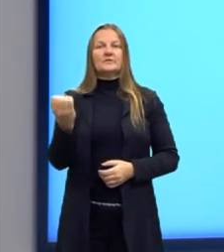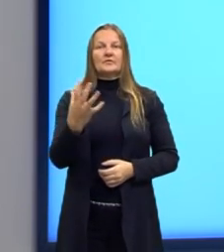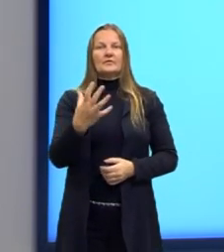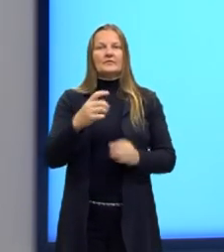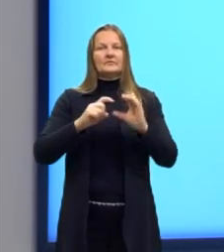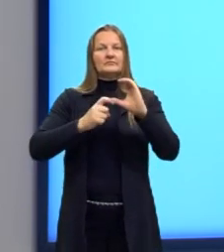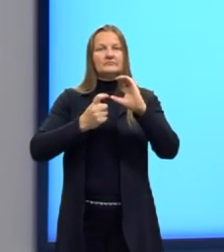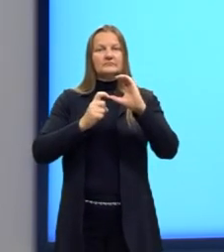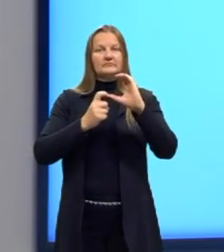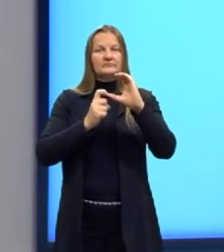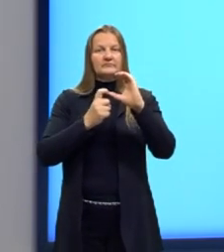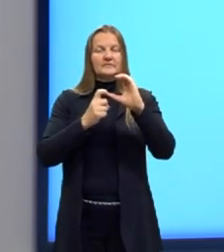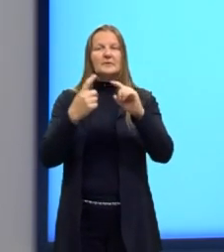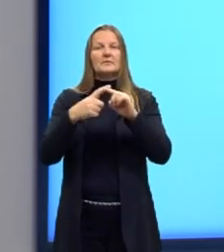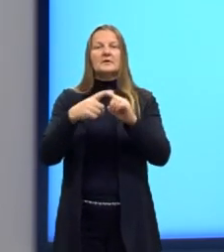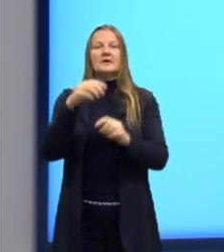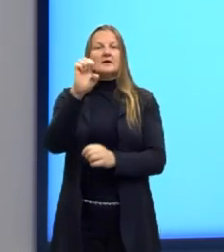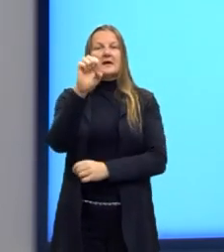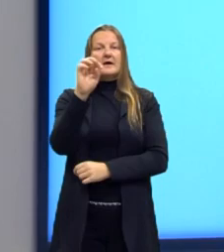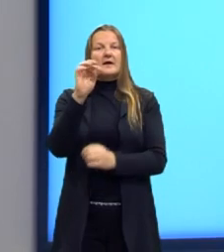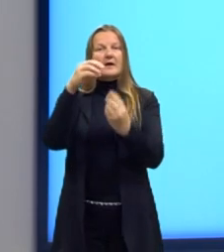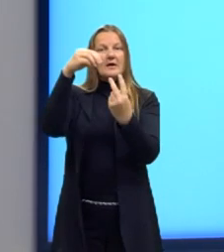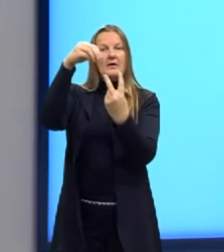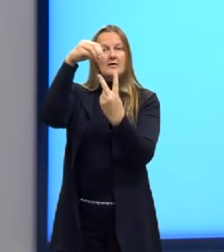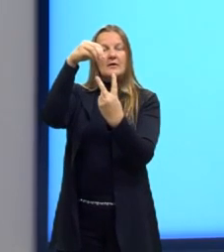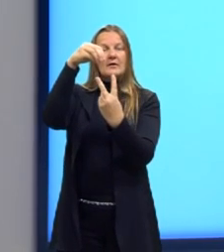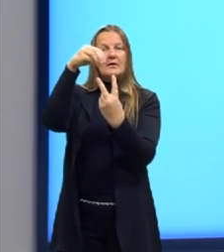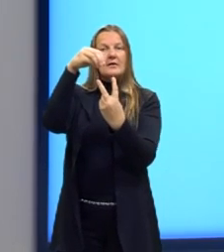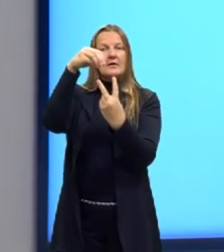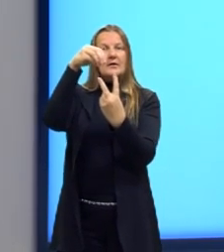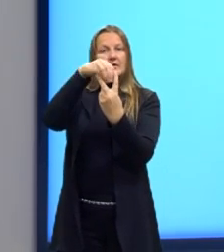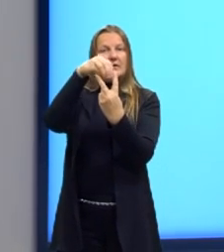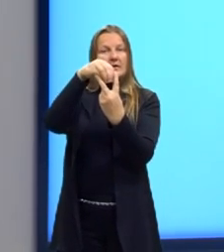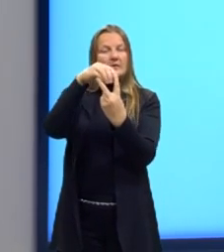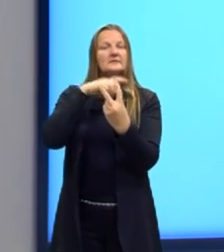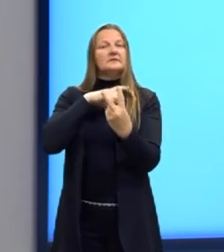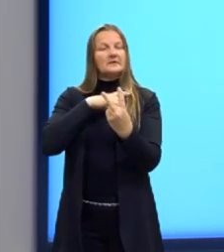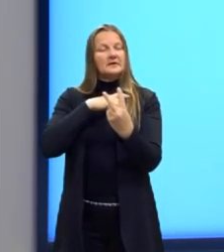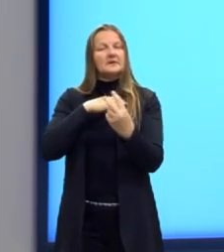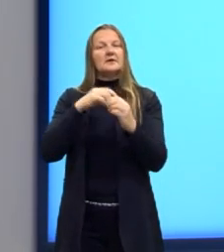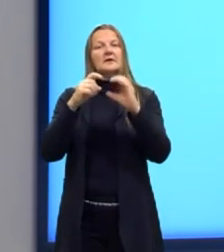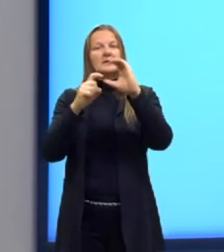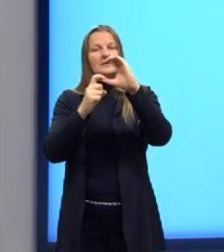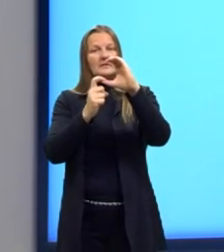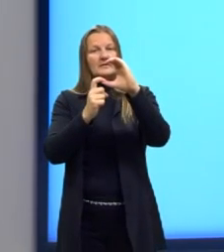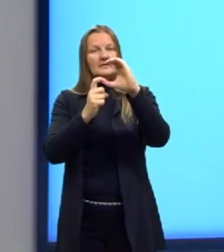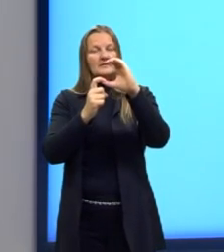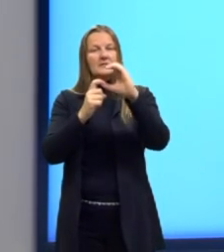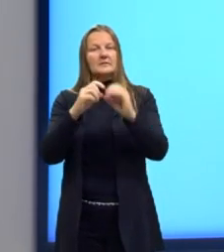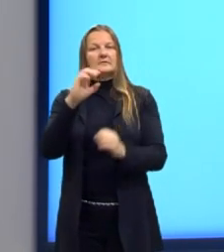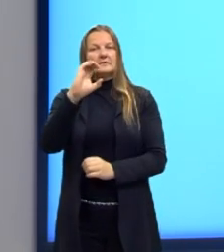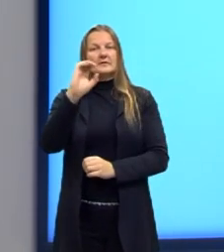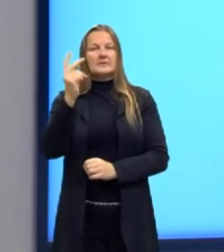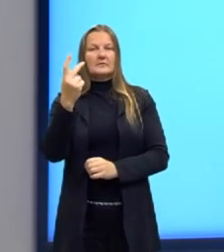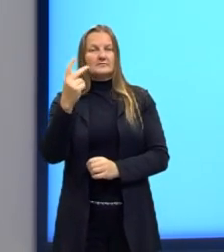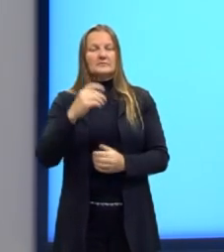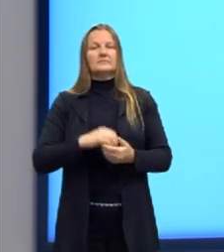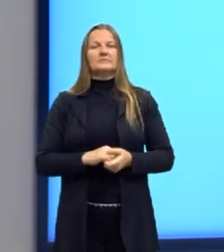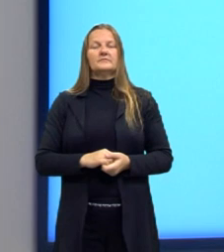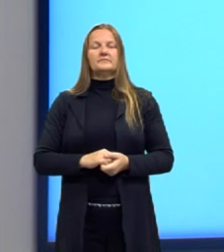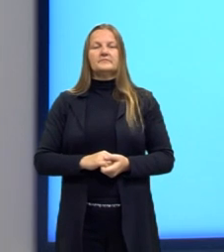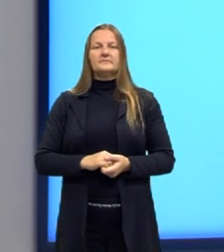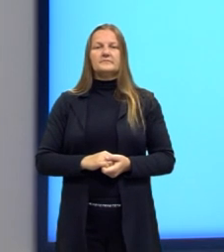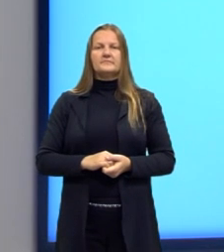Lembrando que o éter, ele não tem essa dupla O e os ésteres têm a carbonila também na sua cadeia,